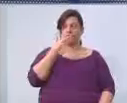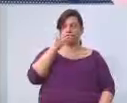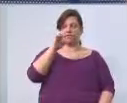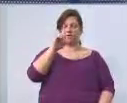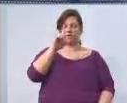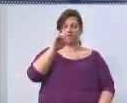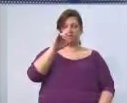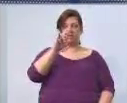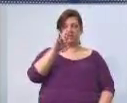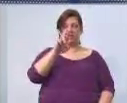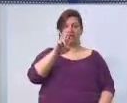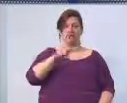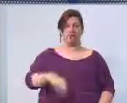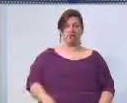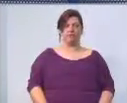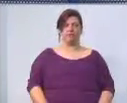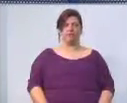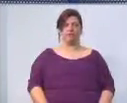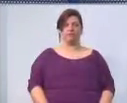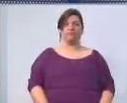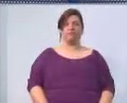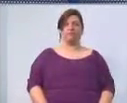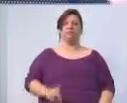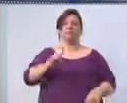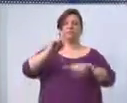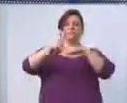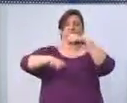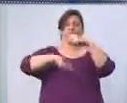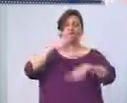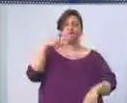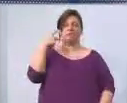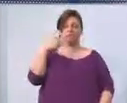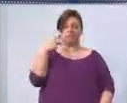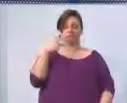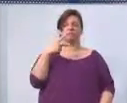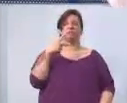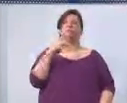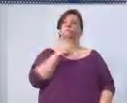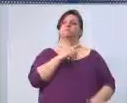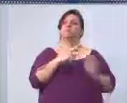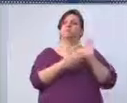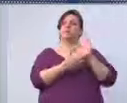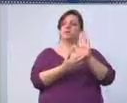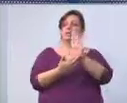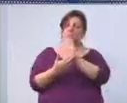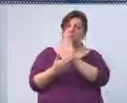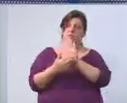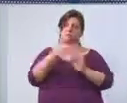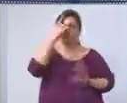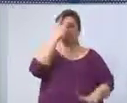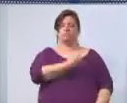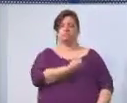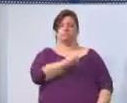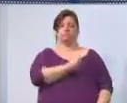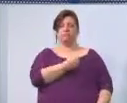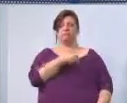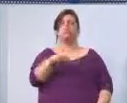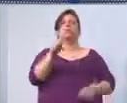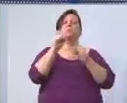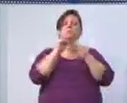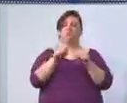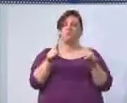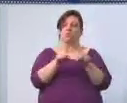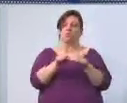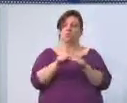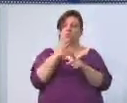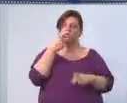por 10 minutos, depois dos vereadores, representantes de vereadoras, população presente, pode estar também